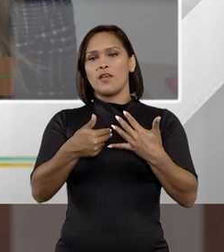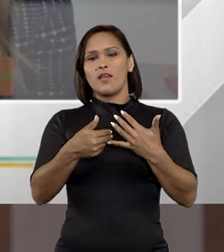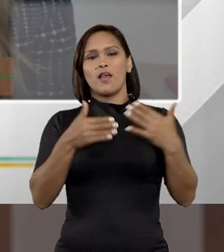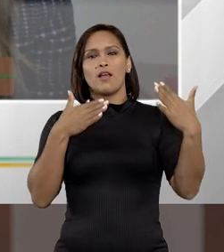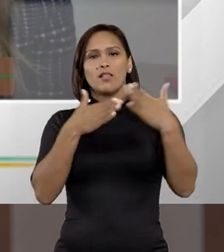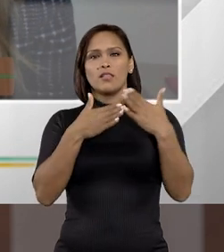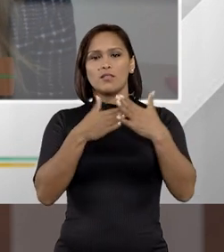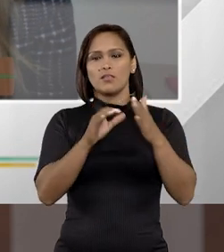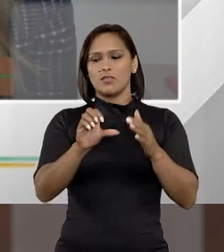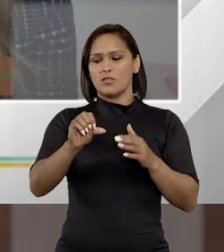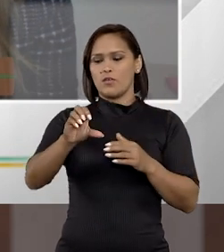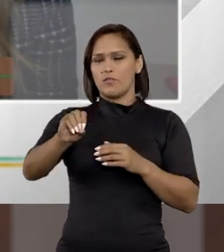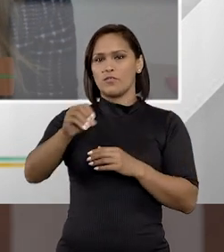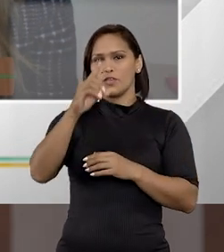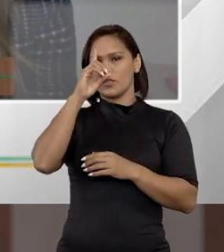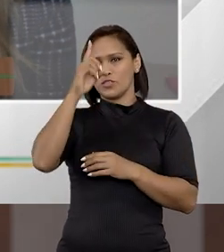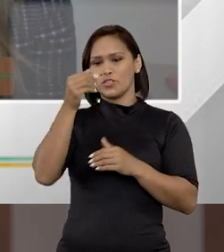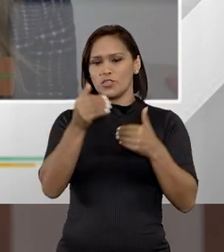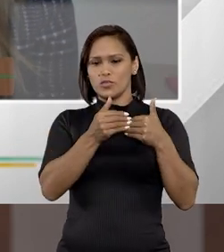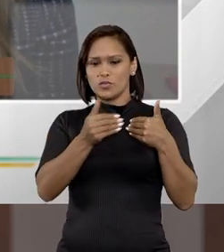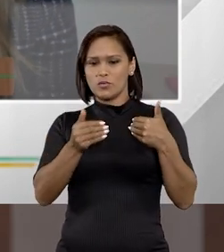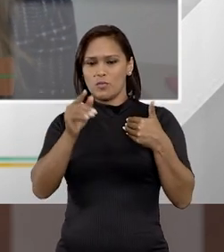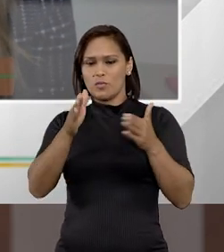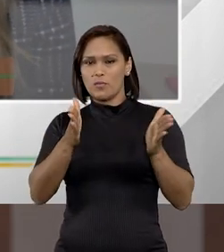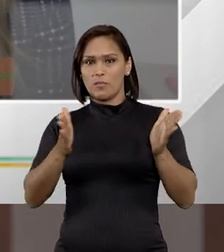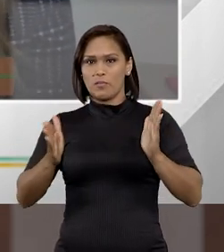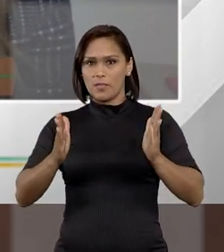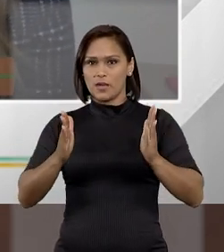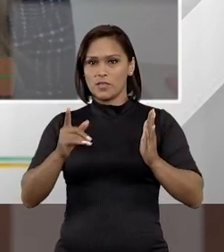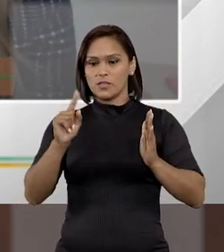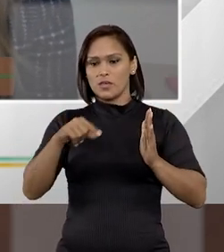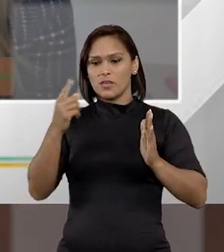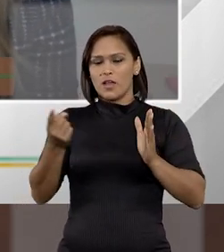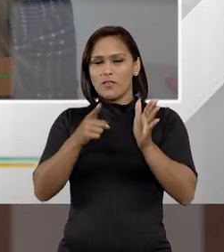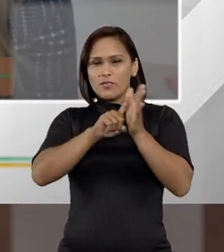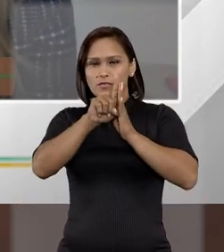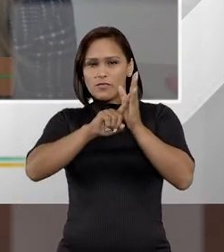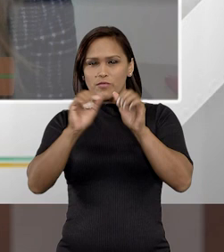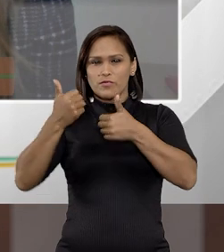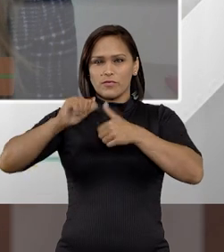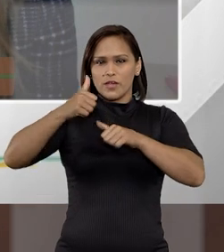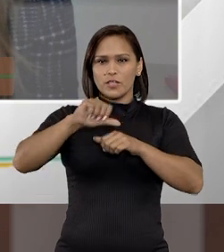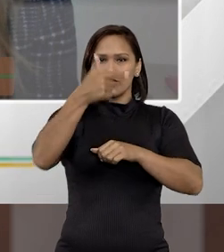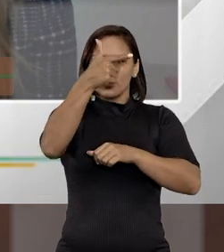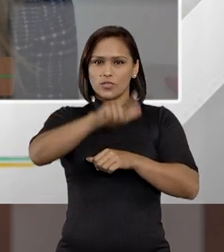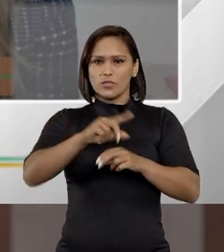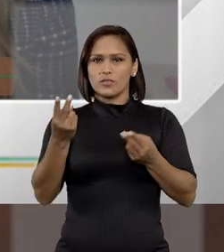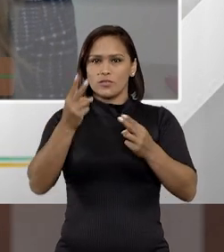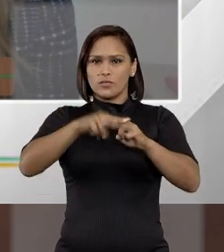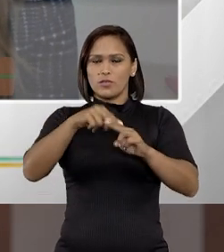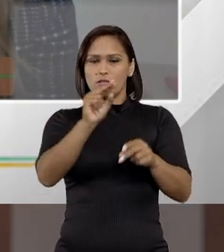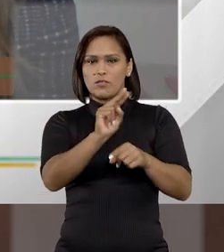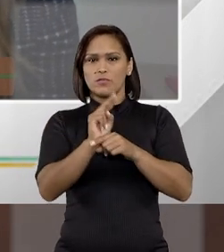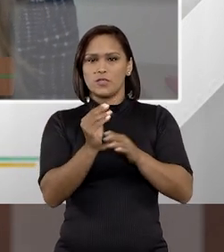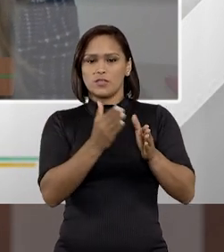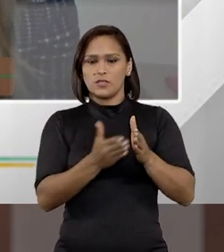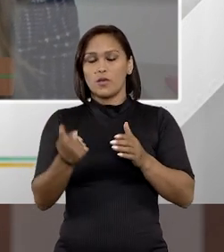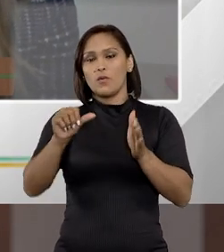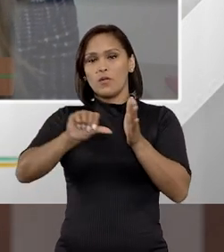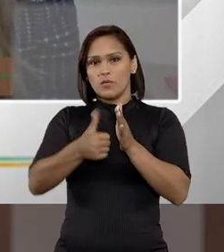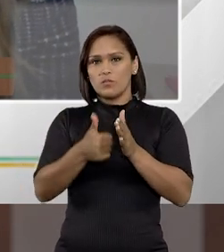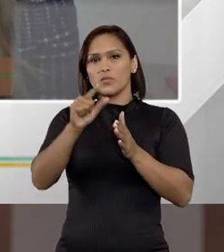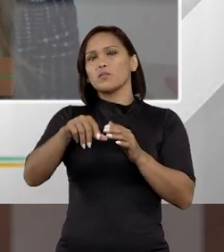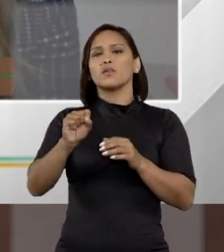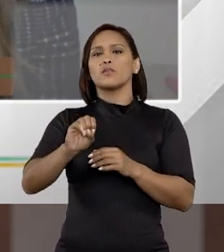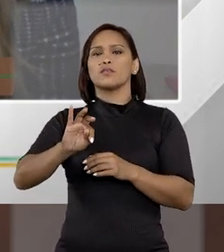respeito à limitação de 90 dias do prazo, né? Para que se reavalie a necessidade dessa prisão preventiva. Num